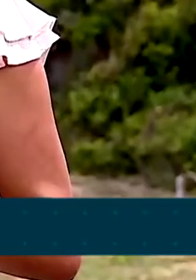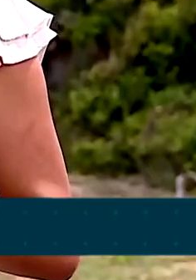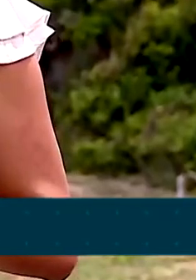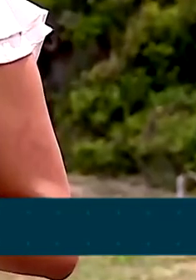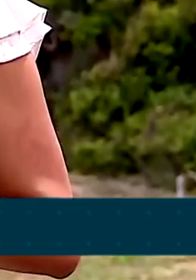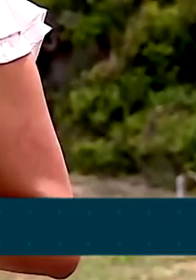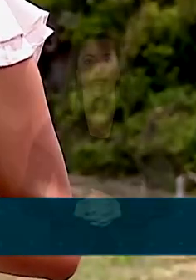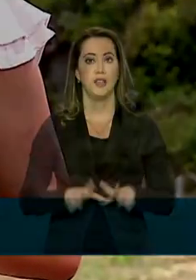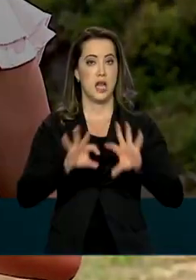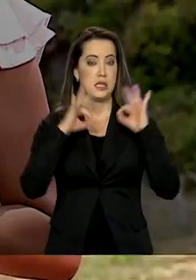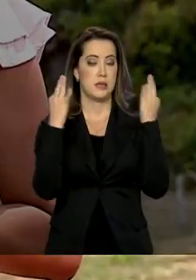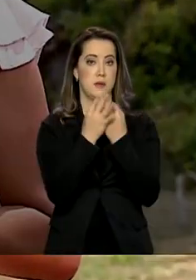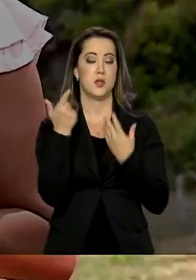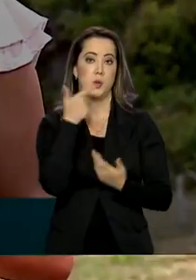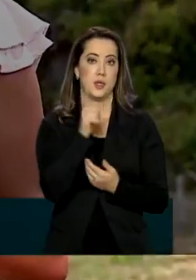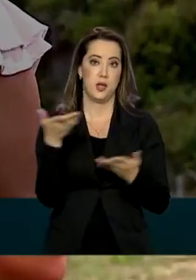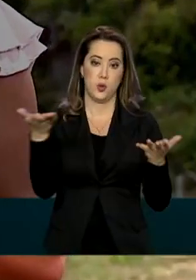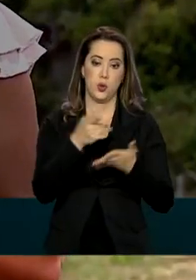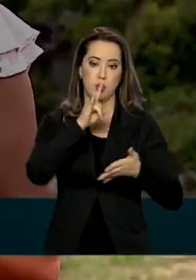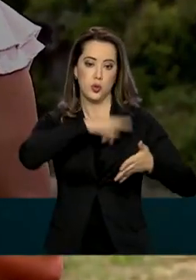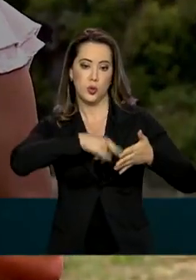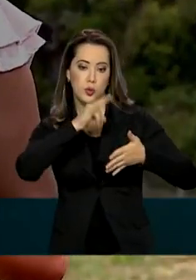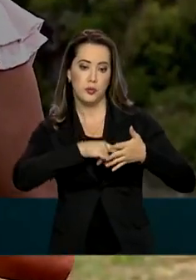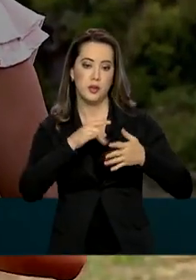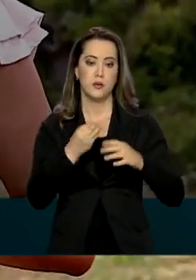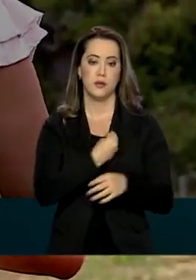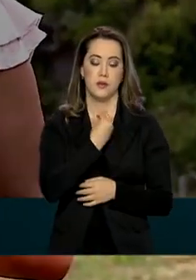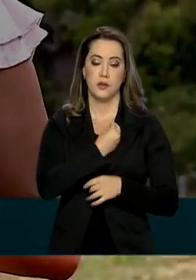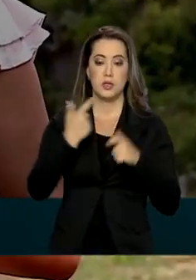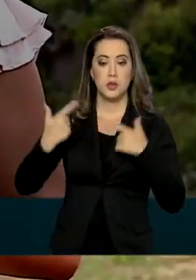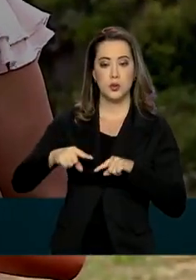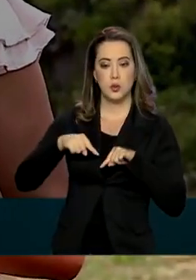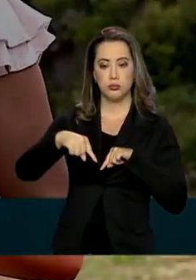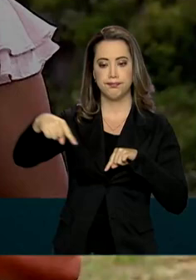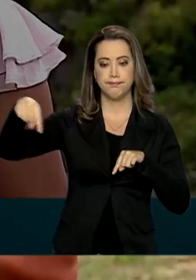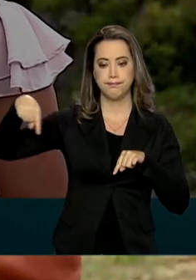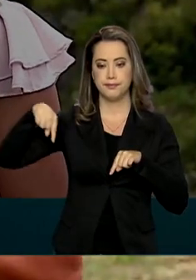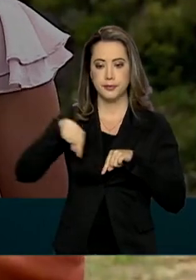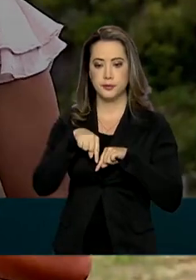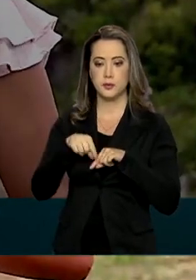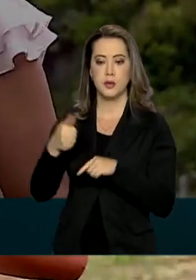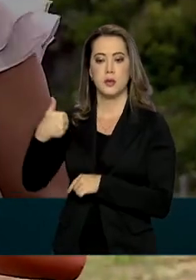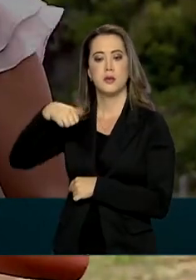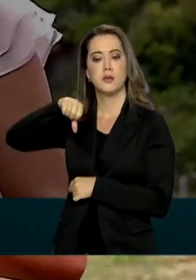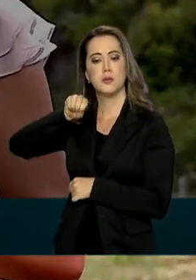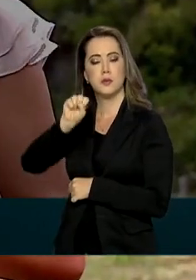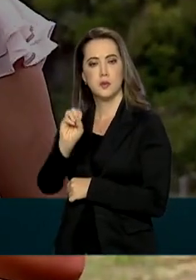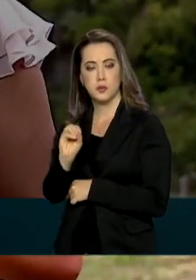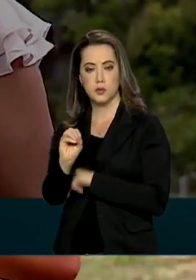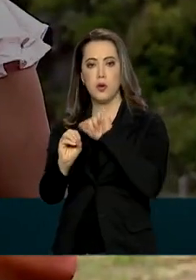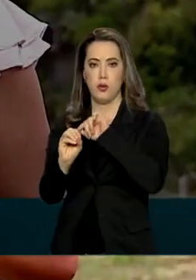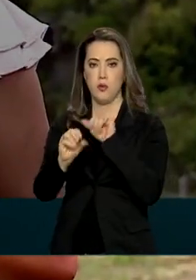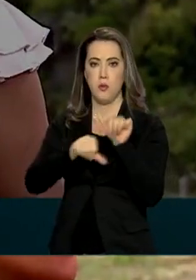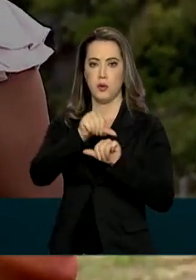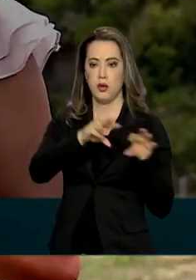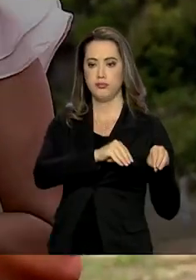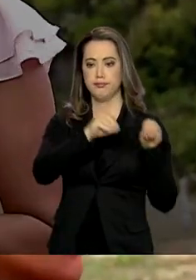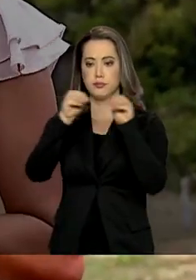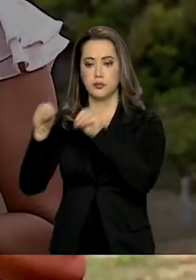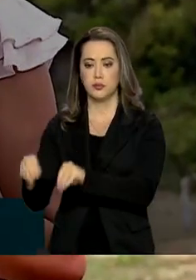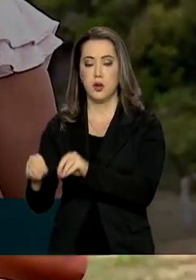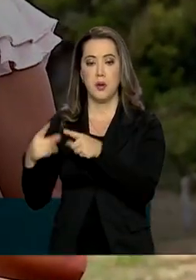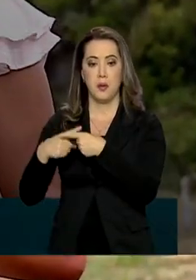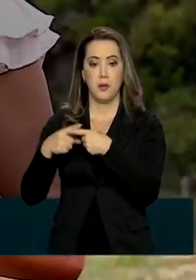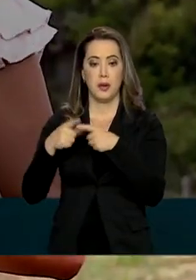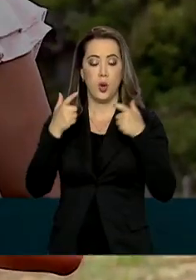As famílias contempladas hoje moravam nesta área. Na década de 1980, foram realocadas para a construção do